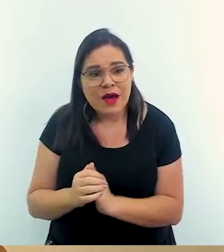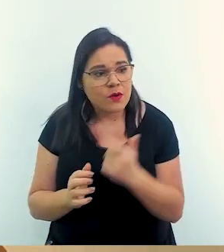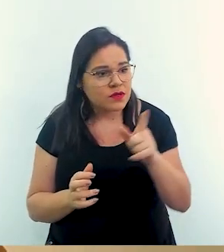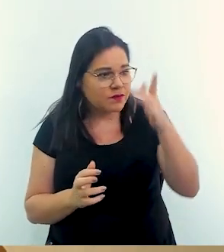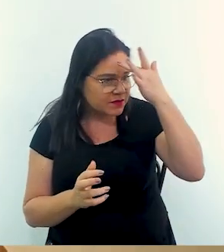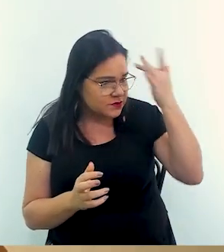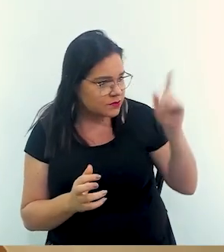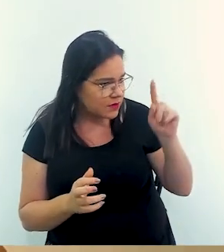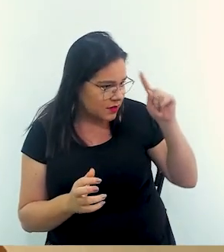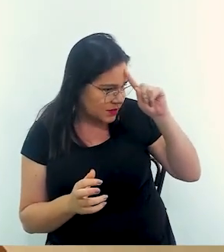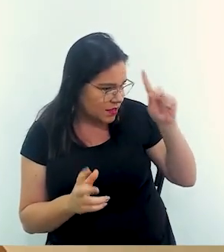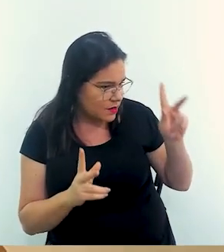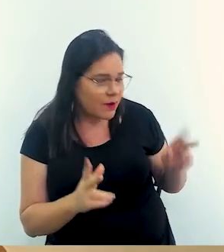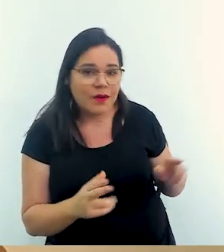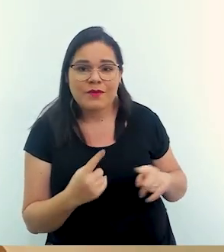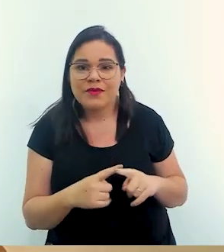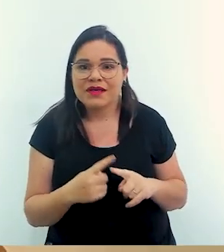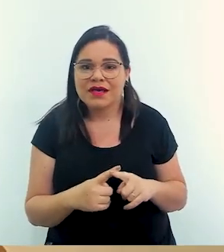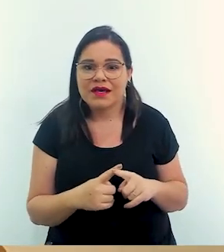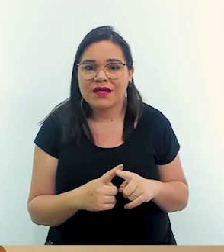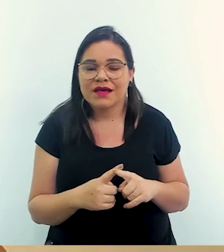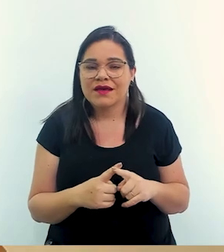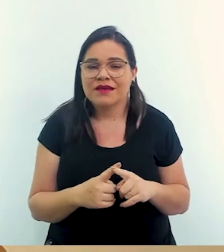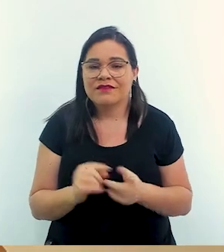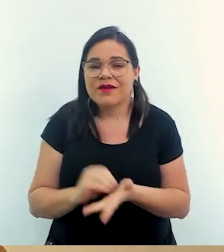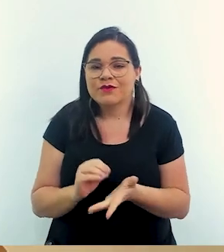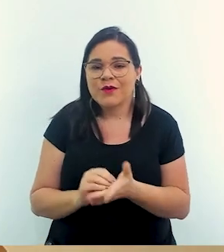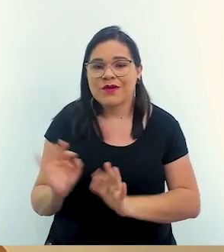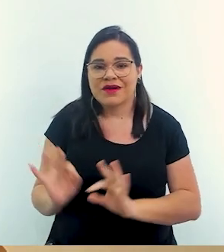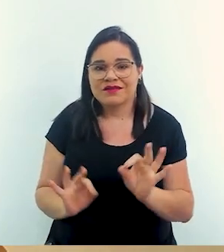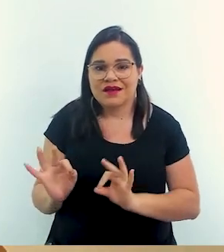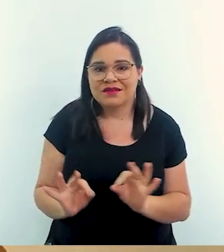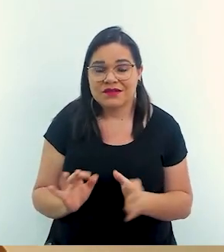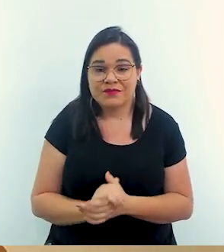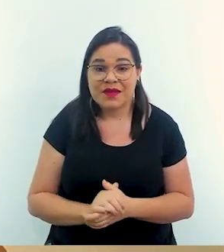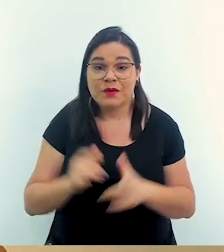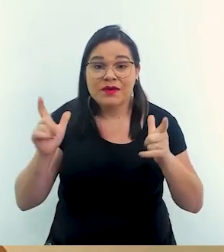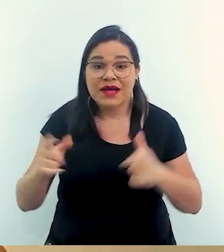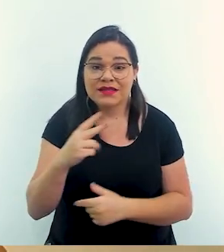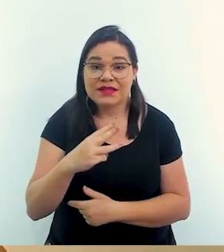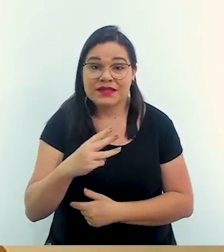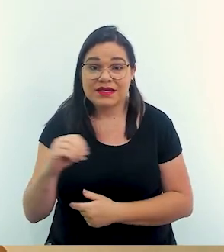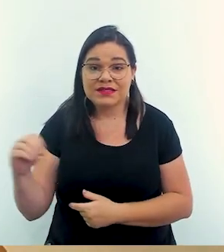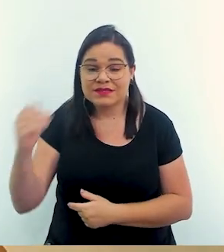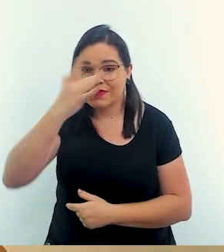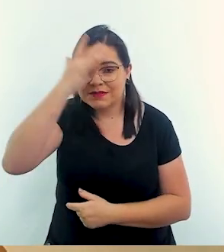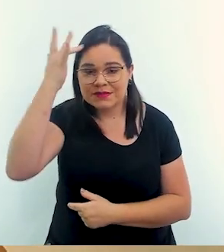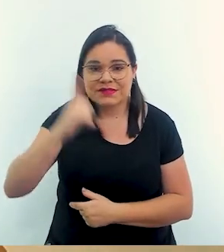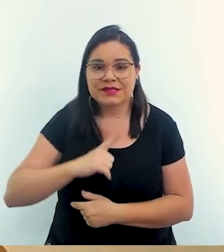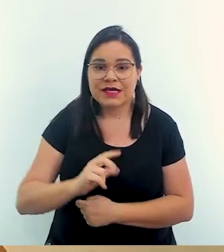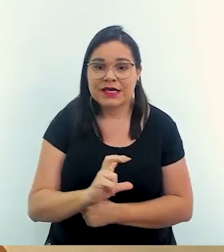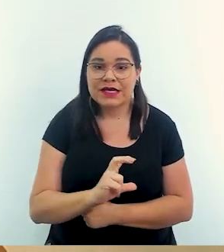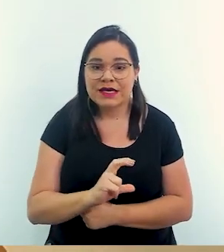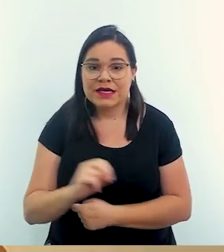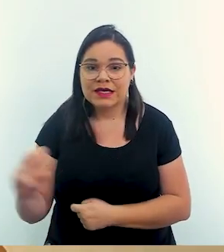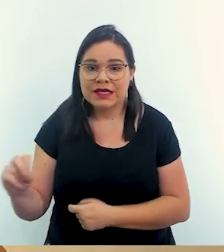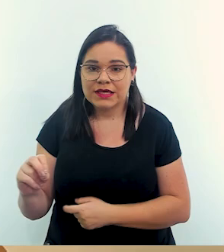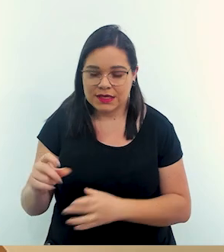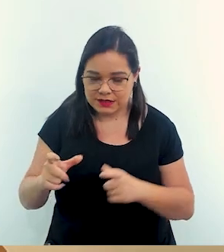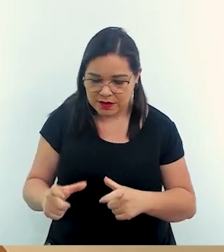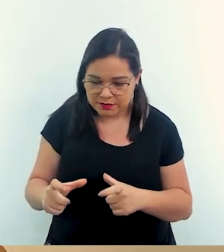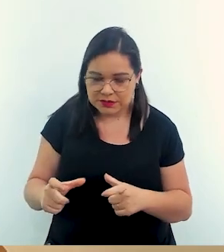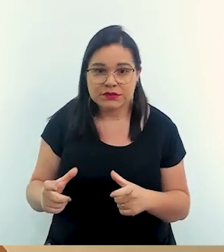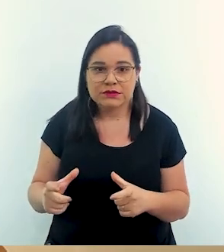e aí uma outra pessoa teve a mesma ideia porque não tem coordenação aí num abrigo de 300 pessoas a gente tem 500